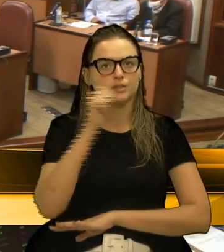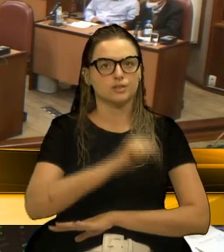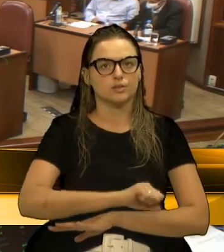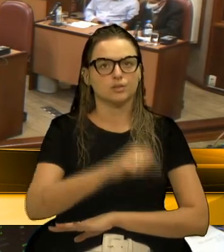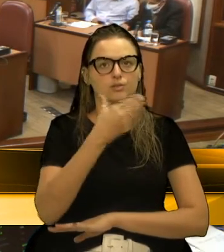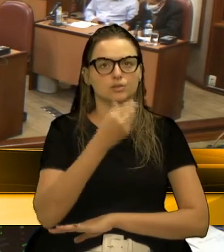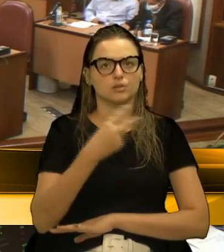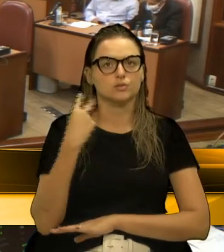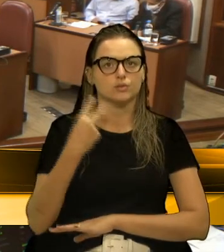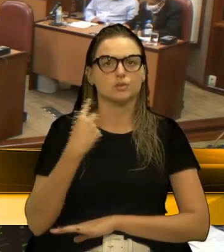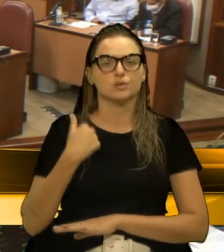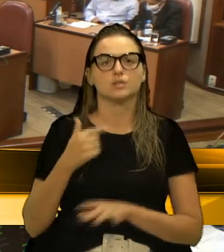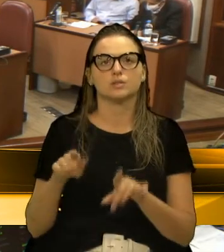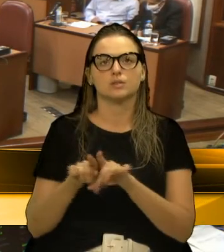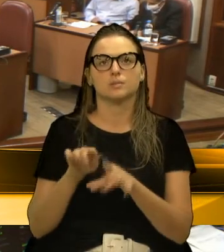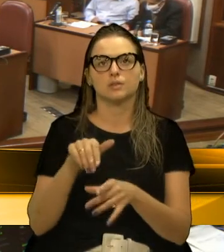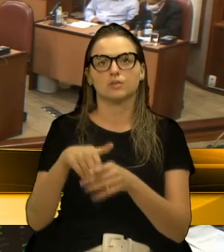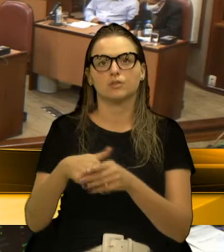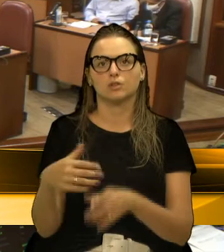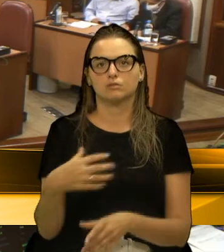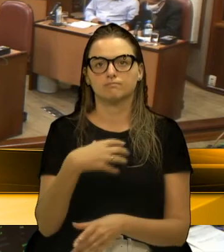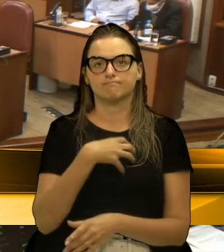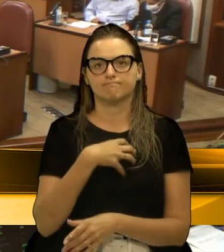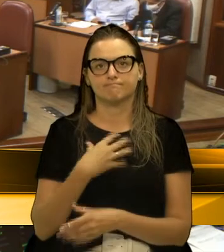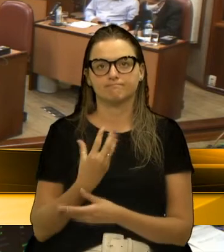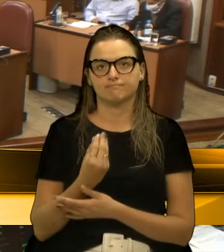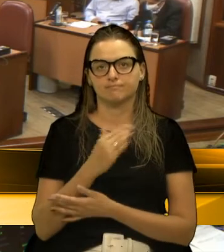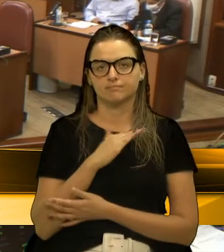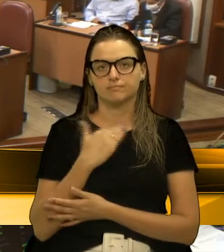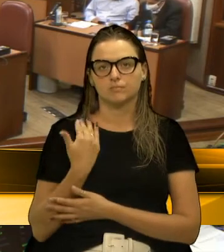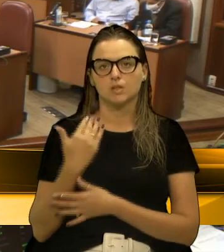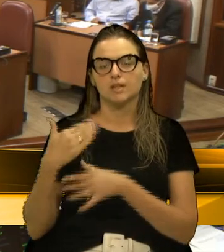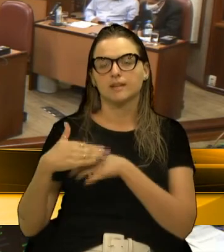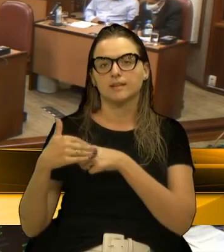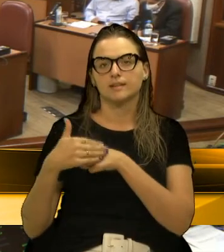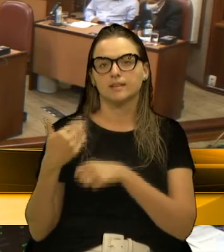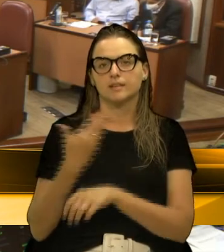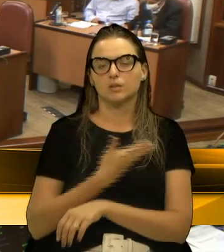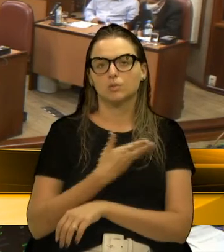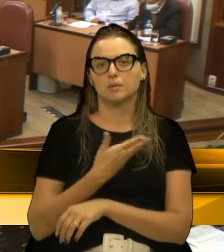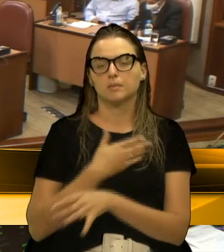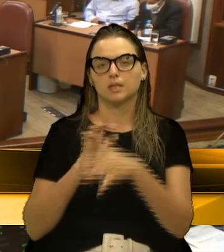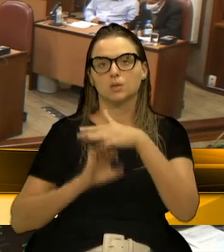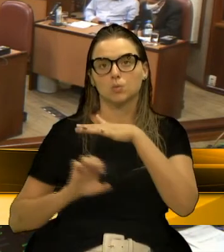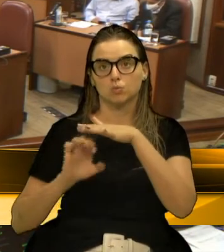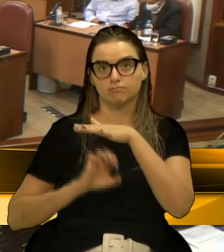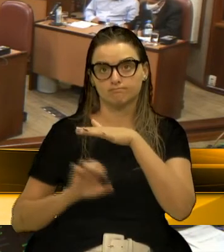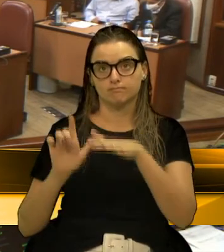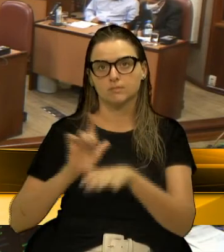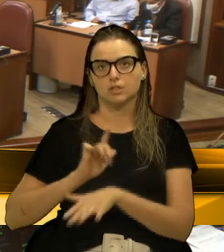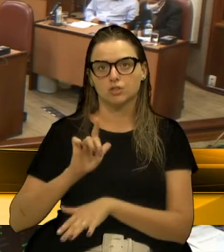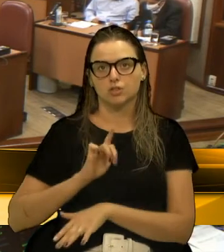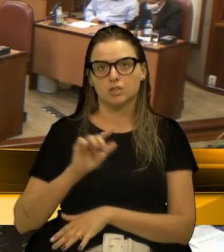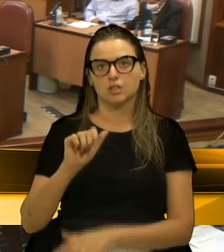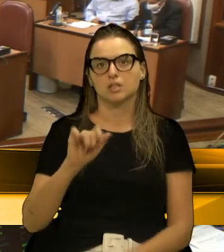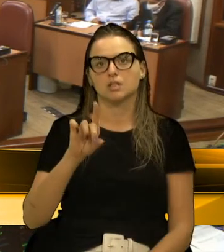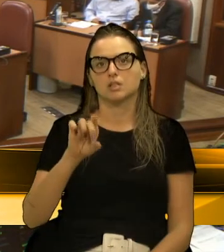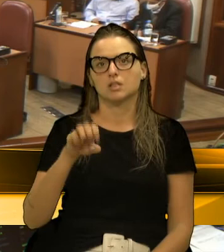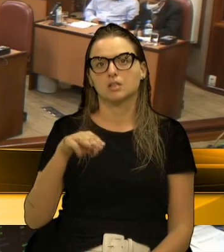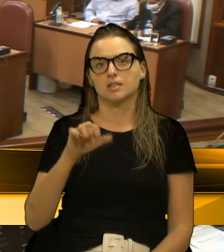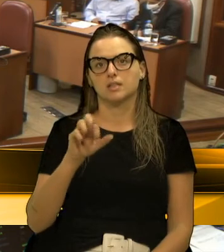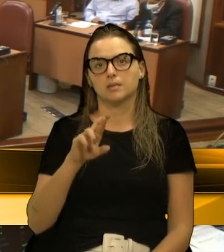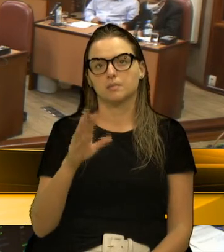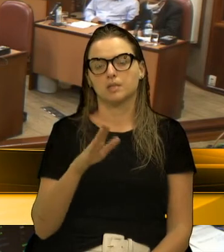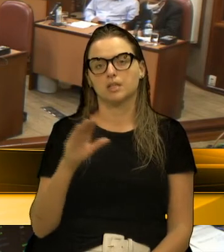também queria fazer um voto de pesar a um querido amigo, empresário, Ademir Costenaro,